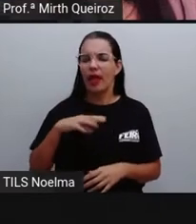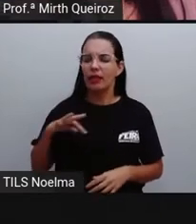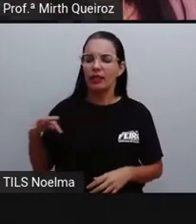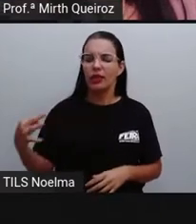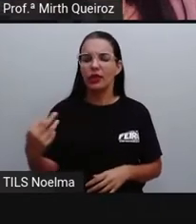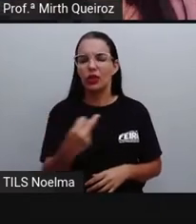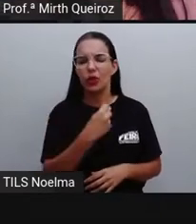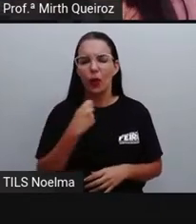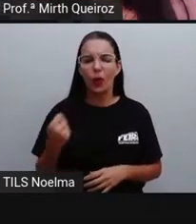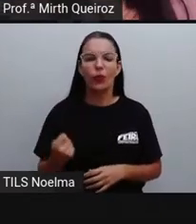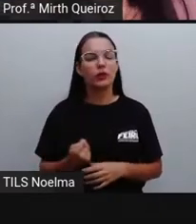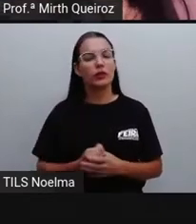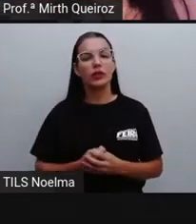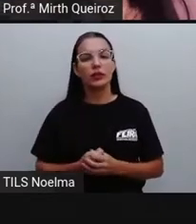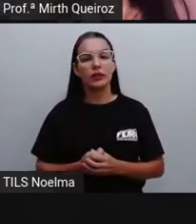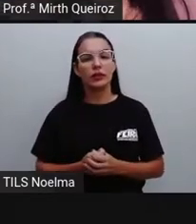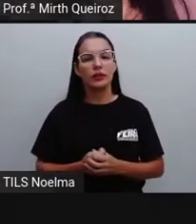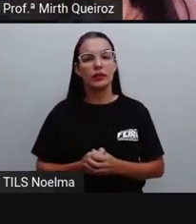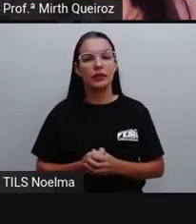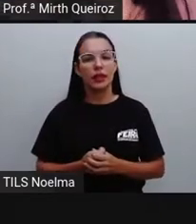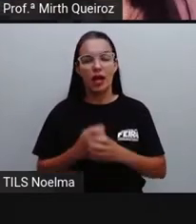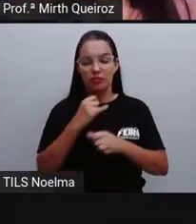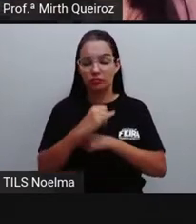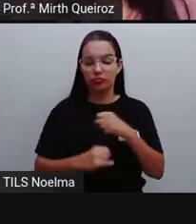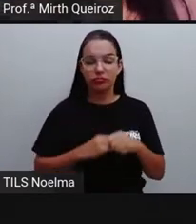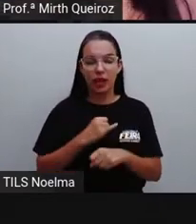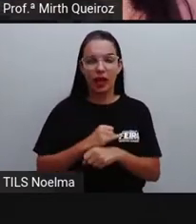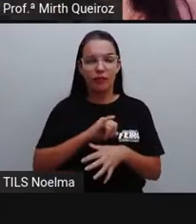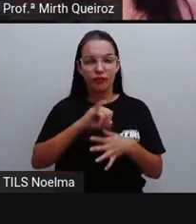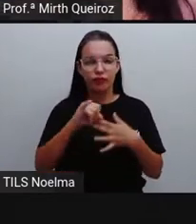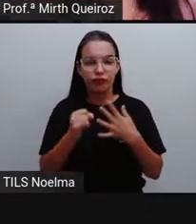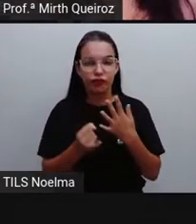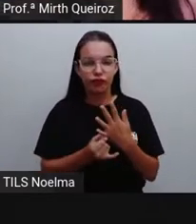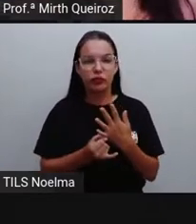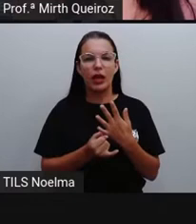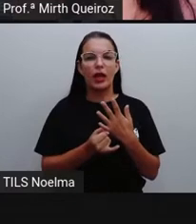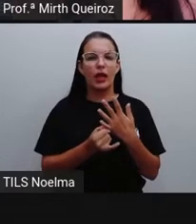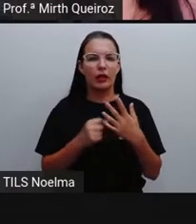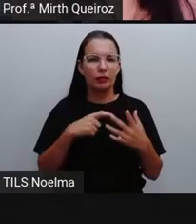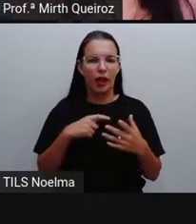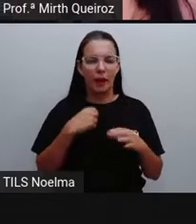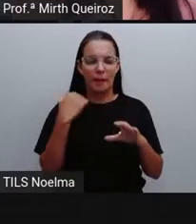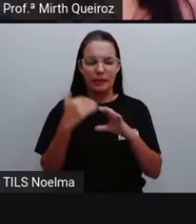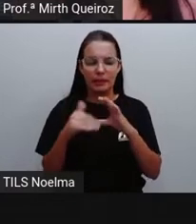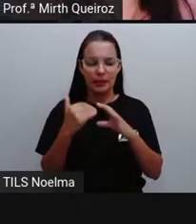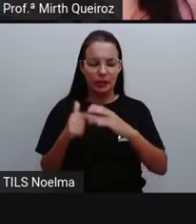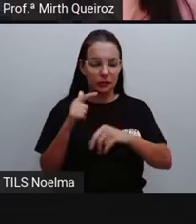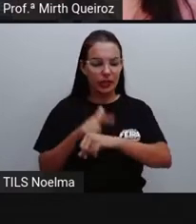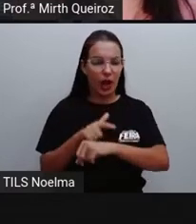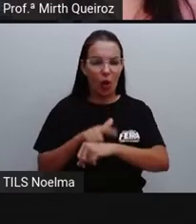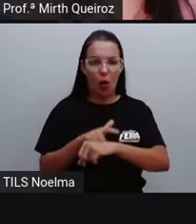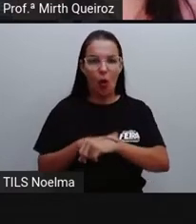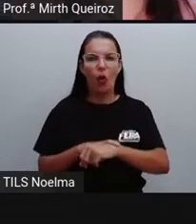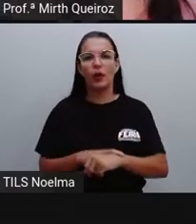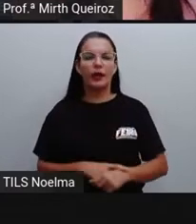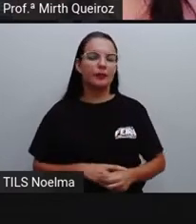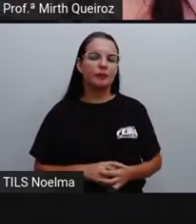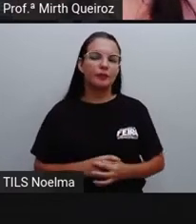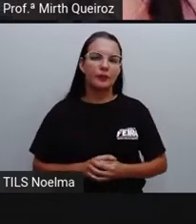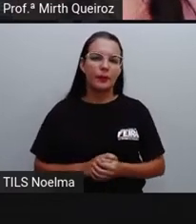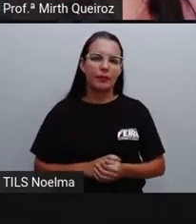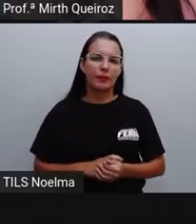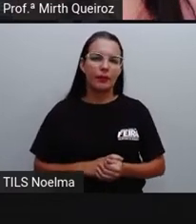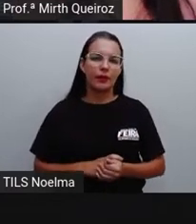que permite a gente... Mensagens instantâneas, né? Se comunicar através de mensagens instantâneas.